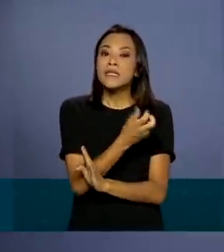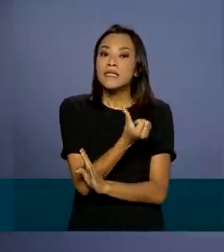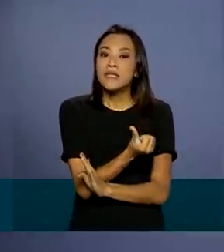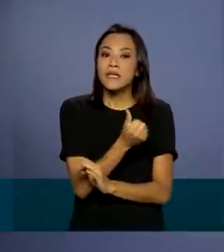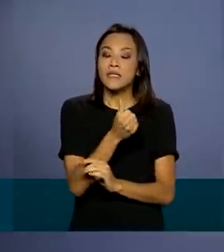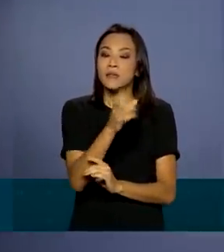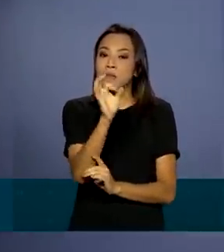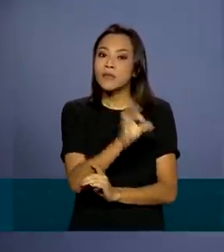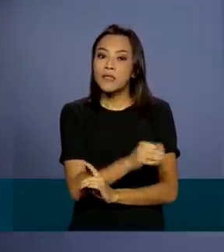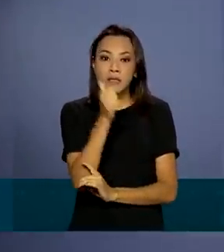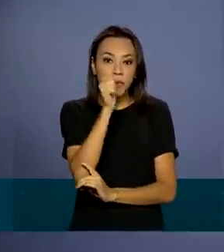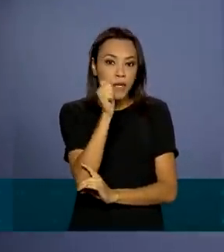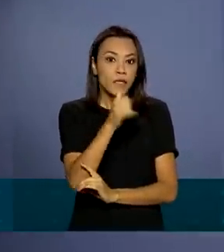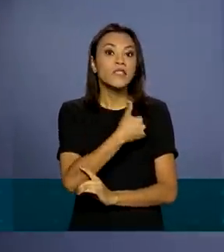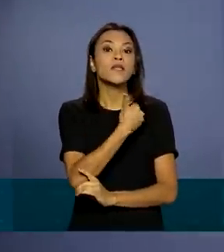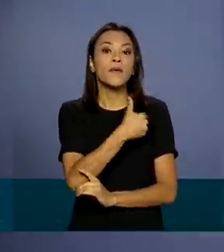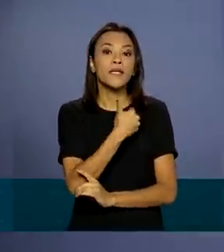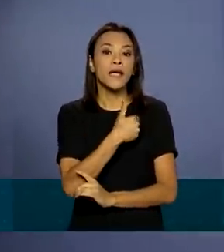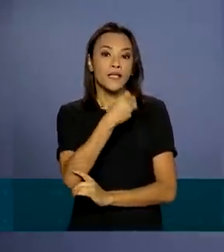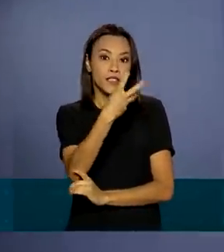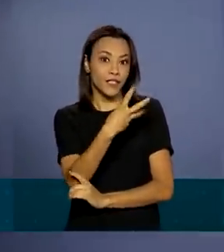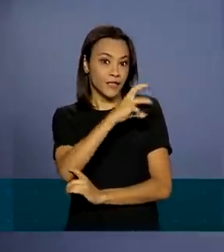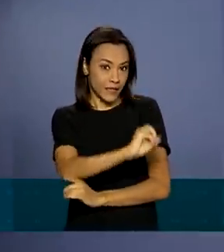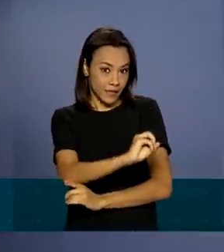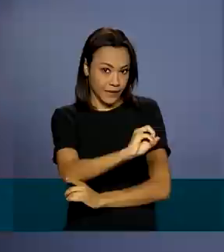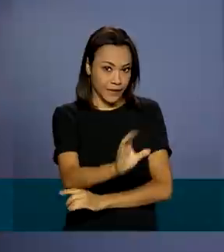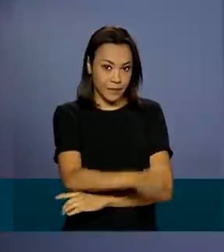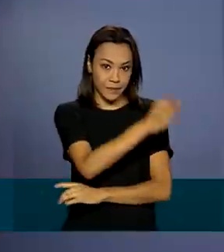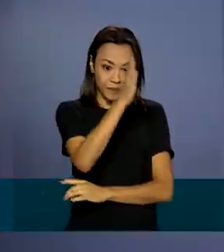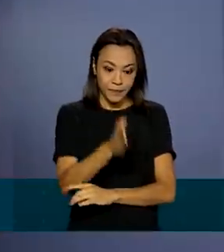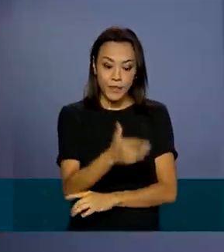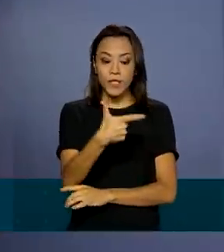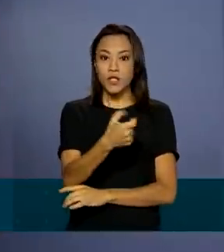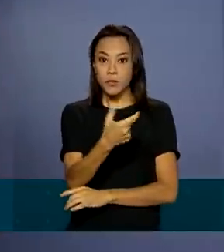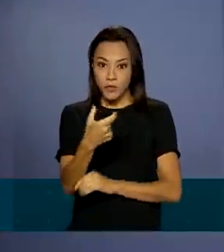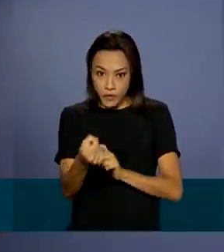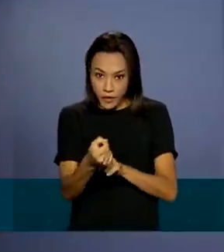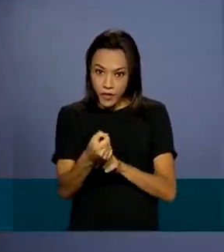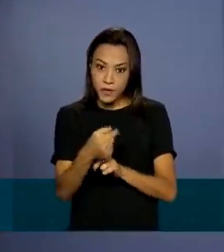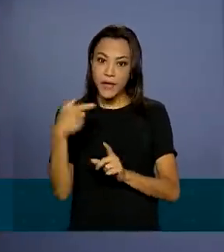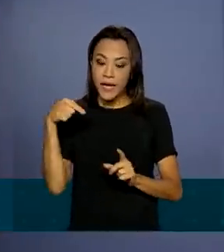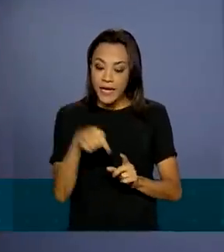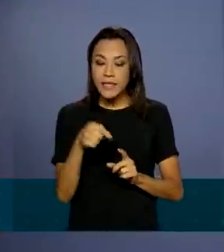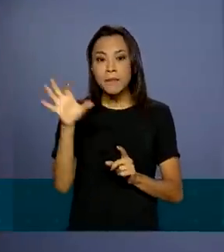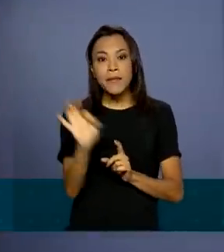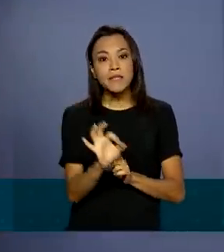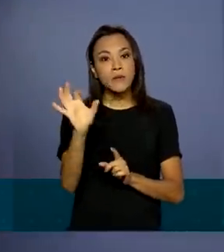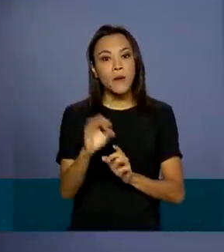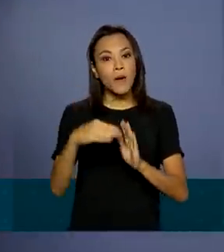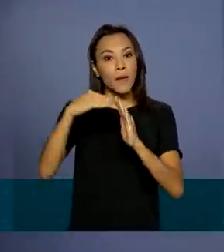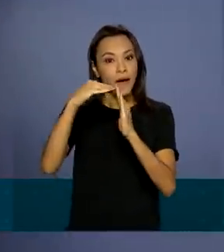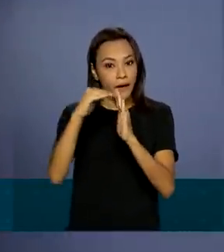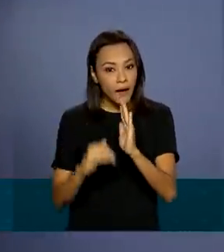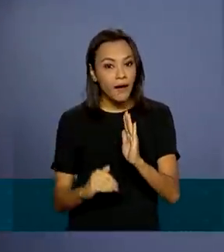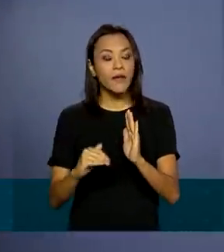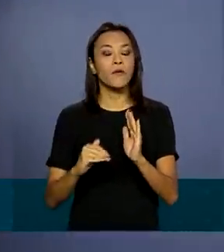tinham menos de 30 anos de idade. Em 2020, esse percentual caiu para